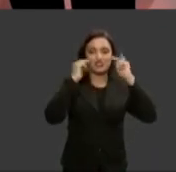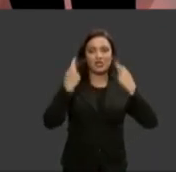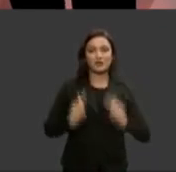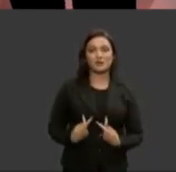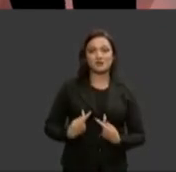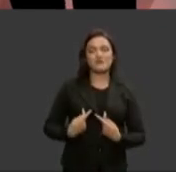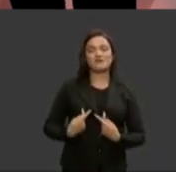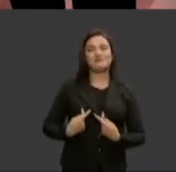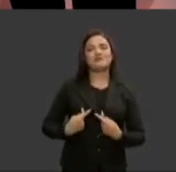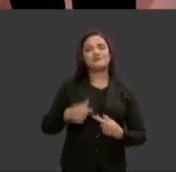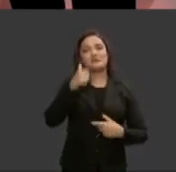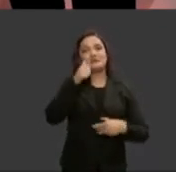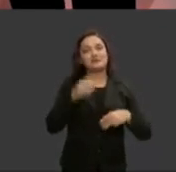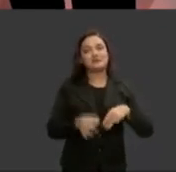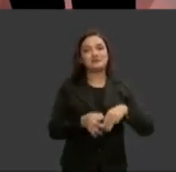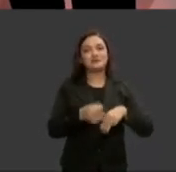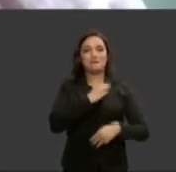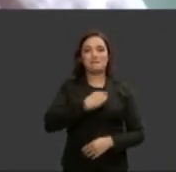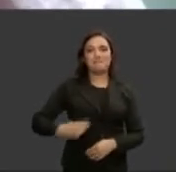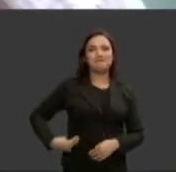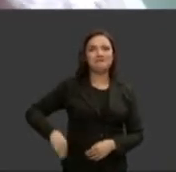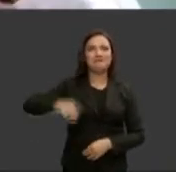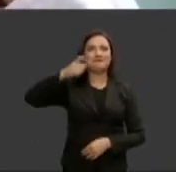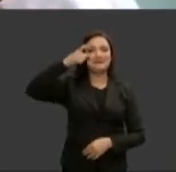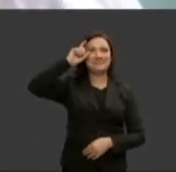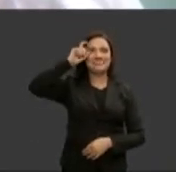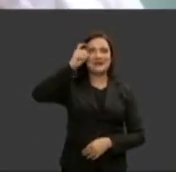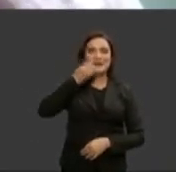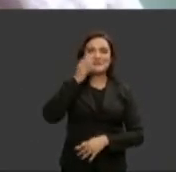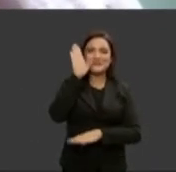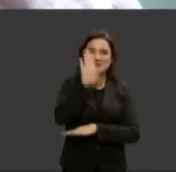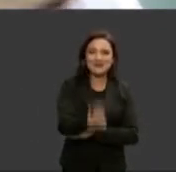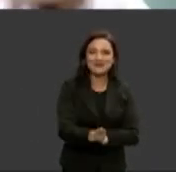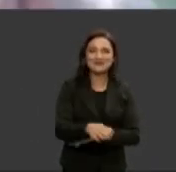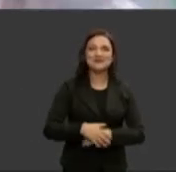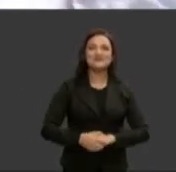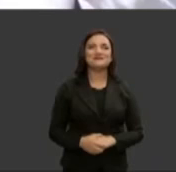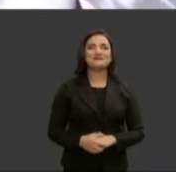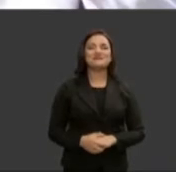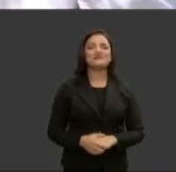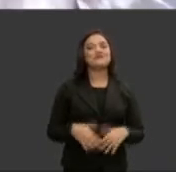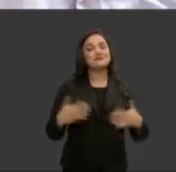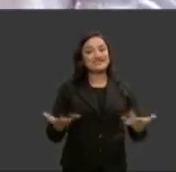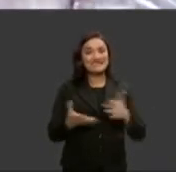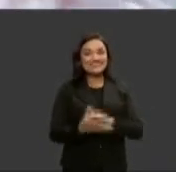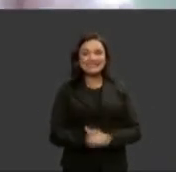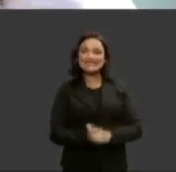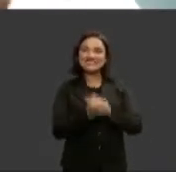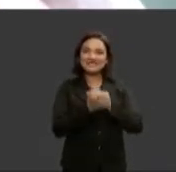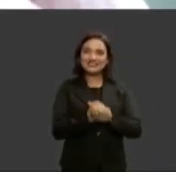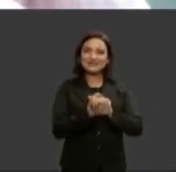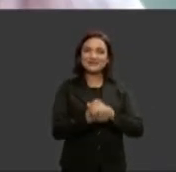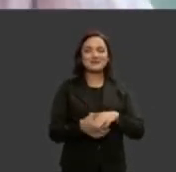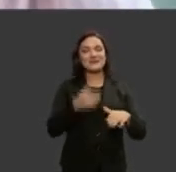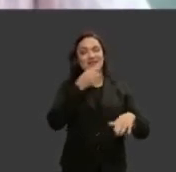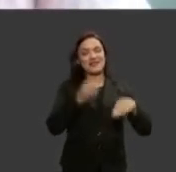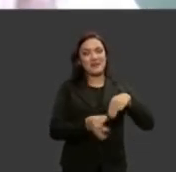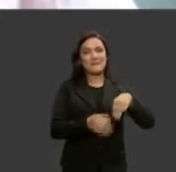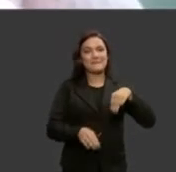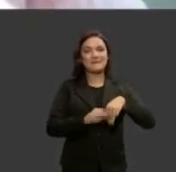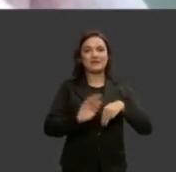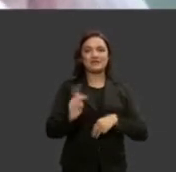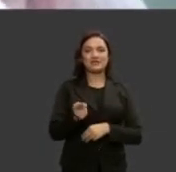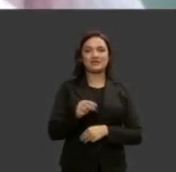Alves boa tarde ministra boa tarde boa tarde eu quero cumprimentar o ministro Humberto Martins querido